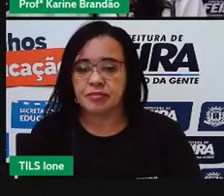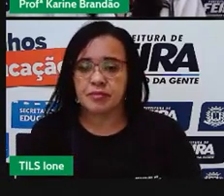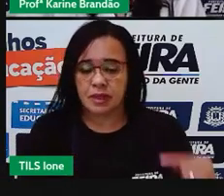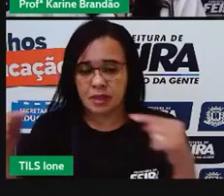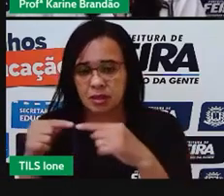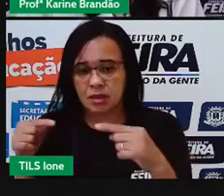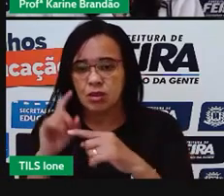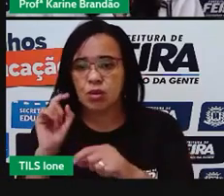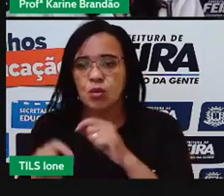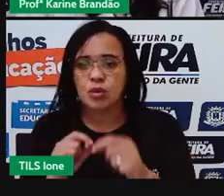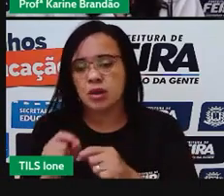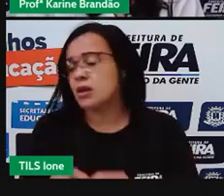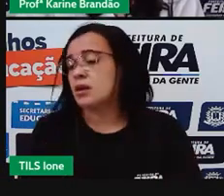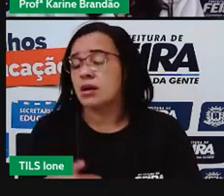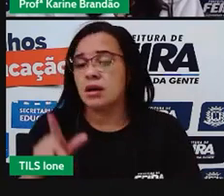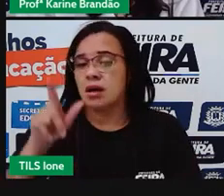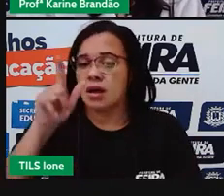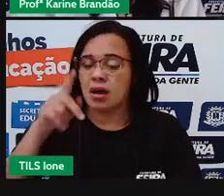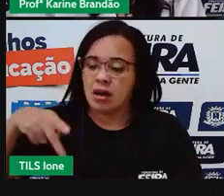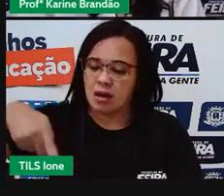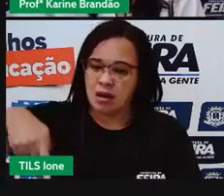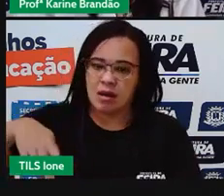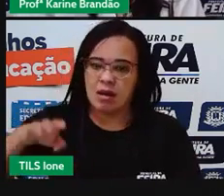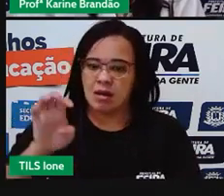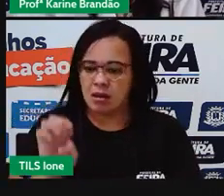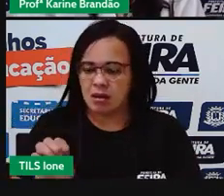a gente pode ver, e aí eu deixo aqui, né,